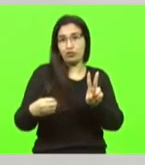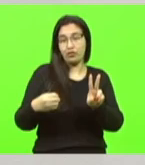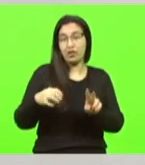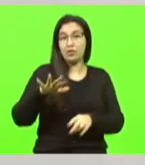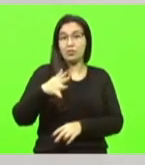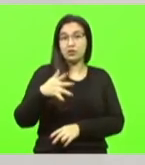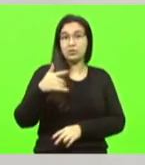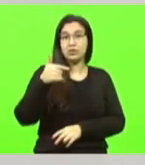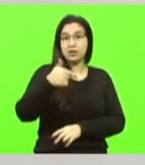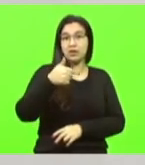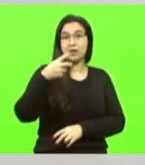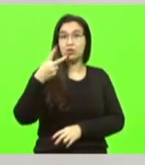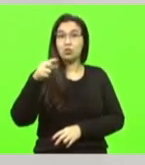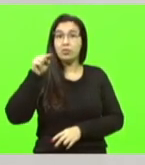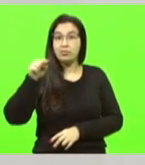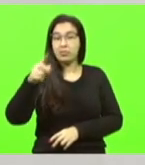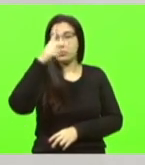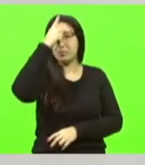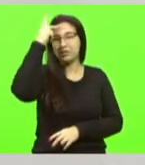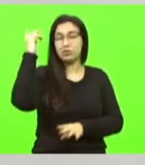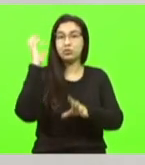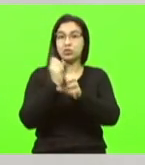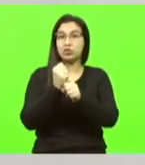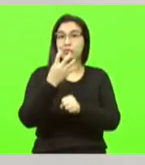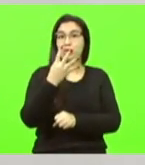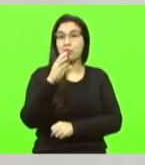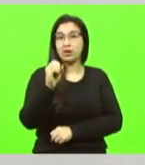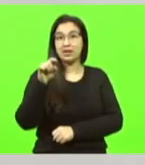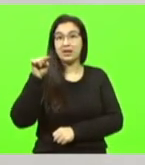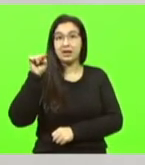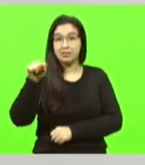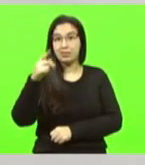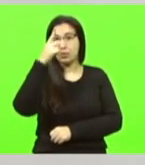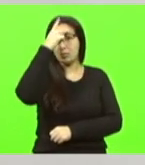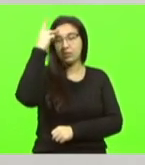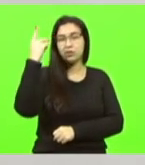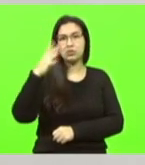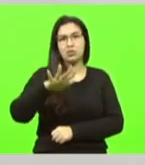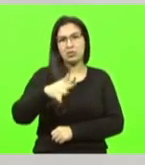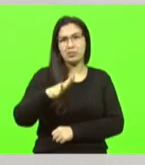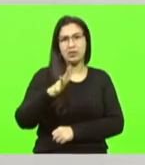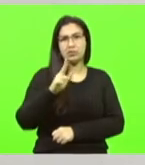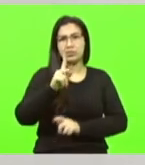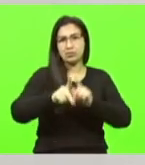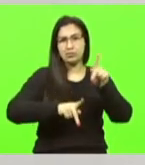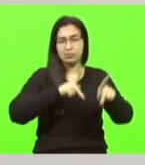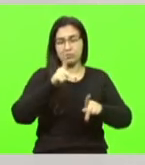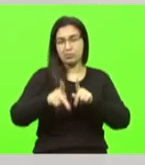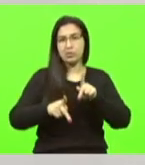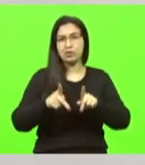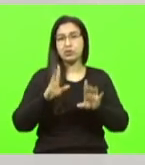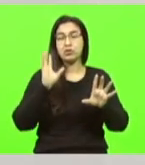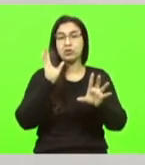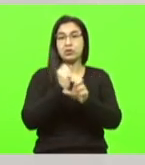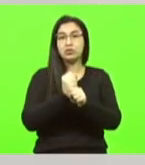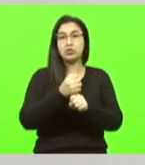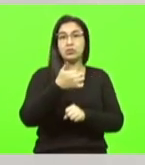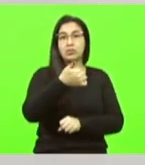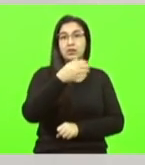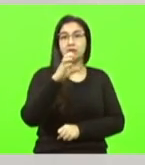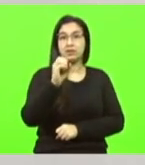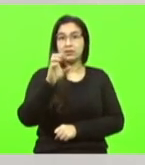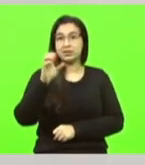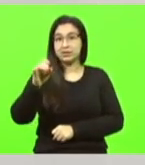Somadas à nossa população atual de 40 mil, logo, logo, chegaremos a mais de 100 mil habitantes. Em 2019,